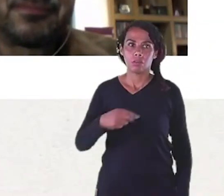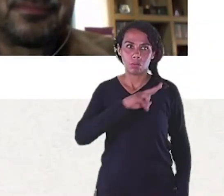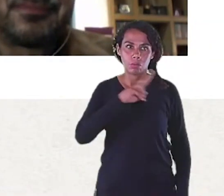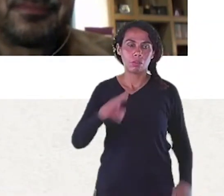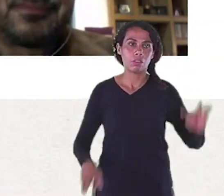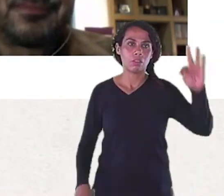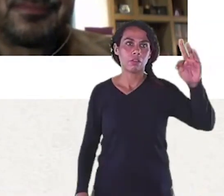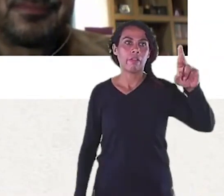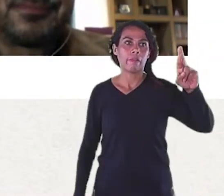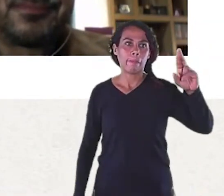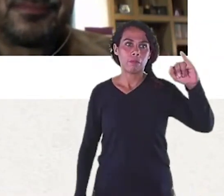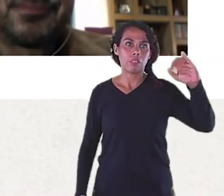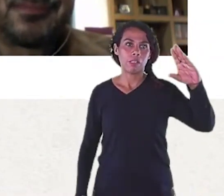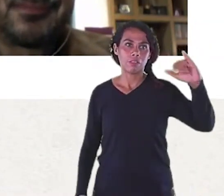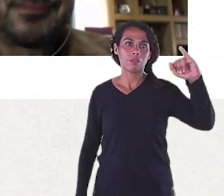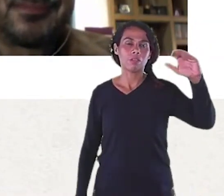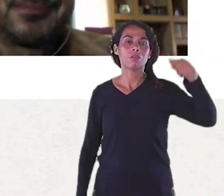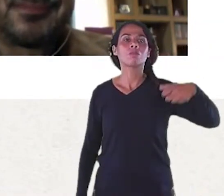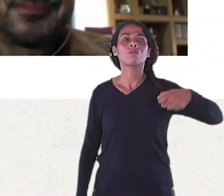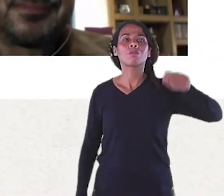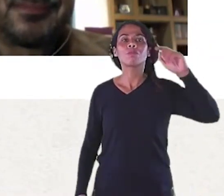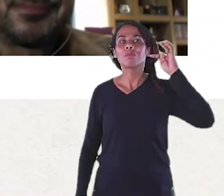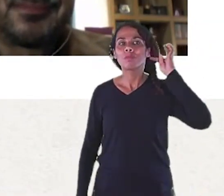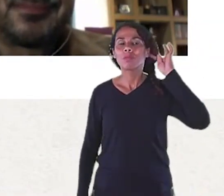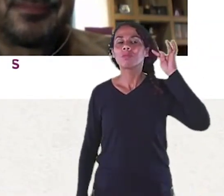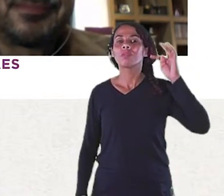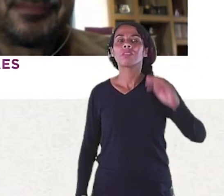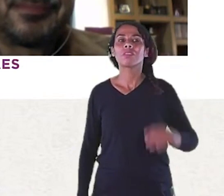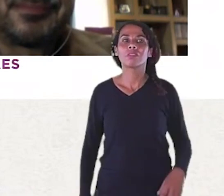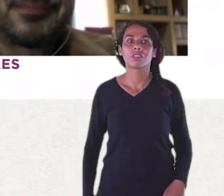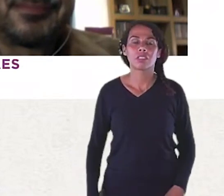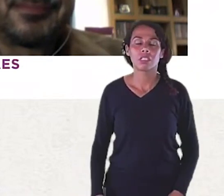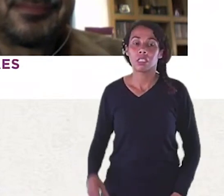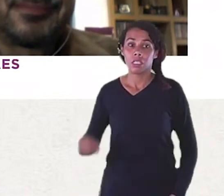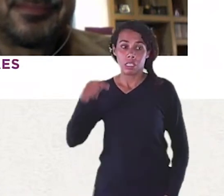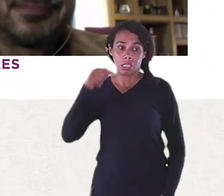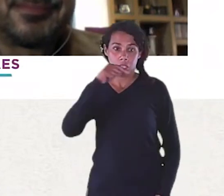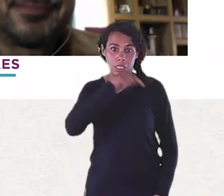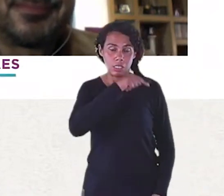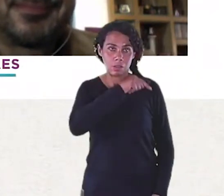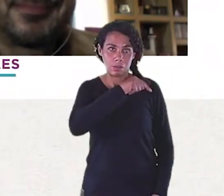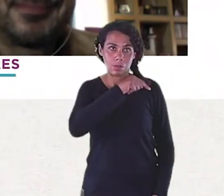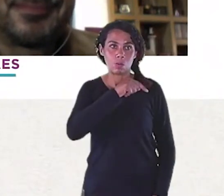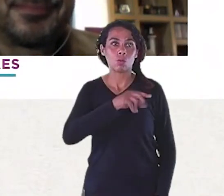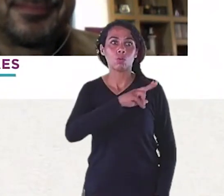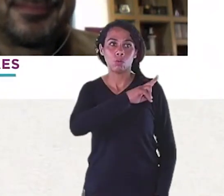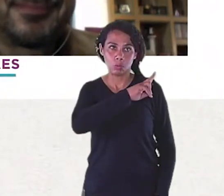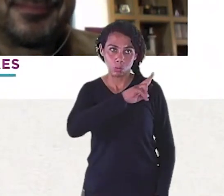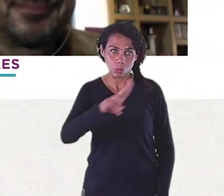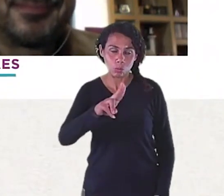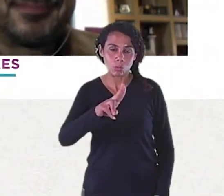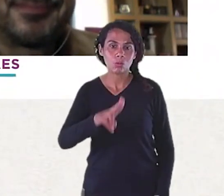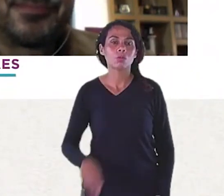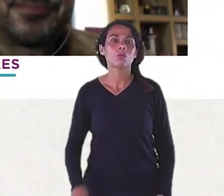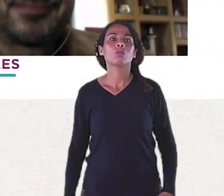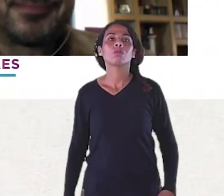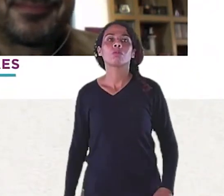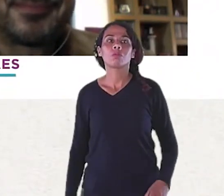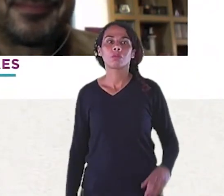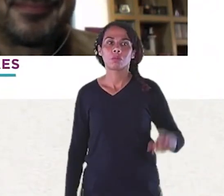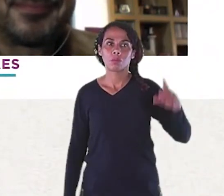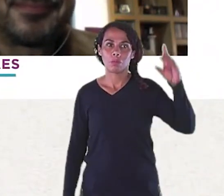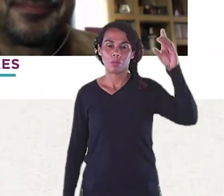Dizer que você Como a gente Como faz Fala o nome Em Libras Do Dijon De